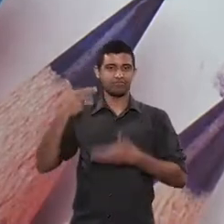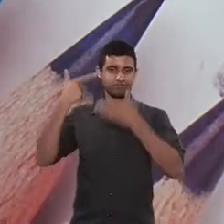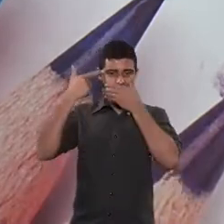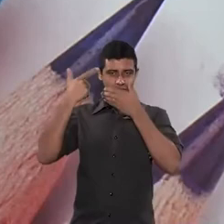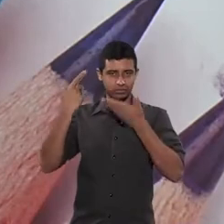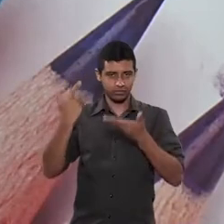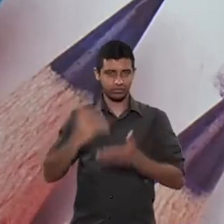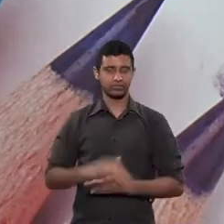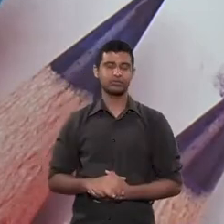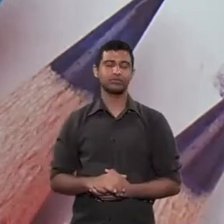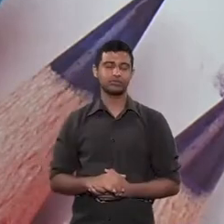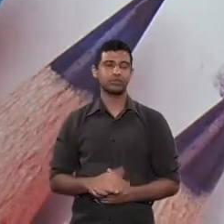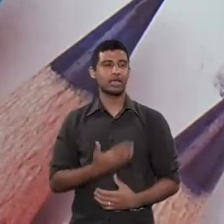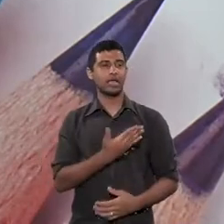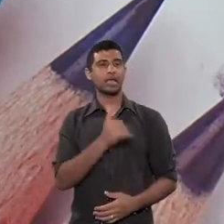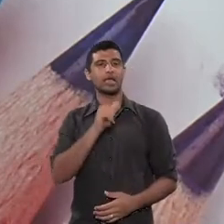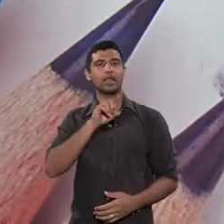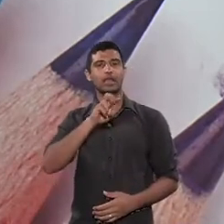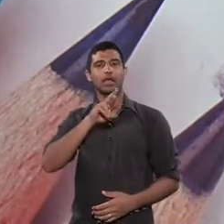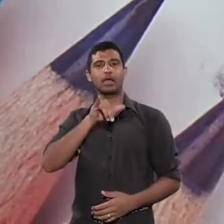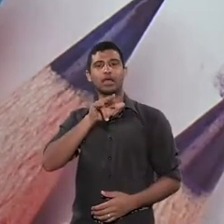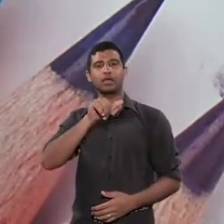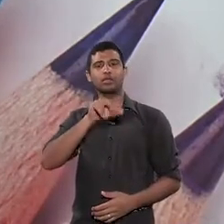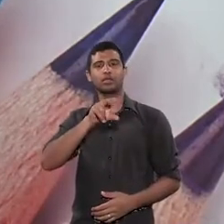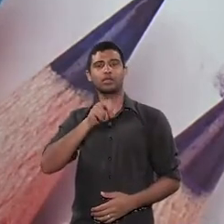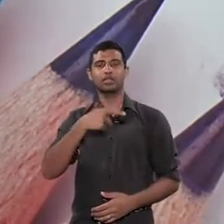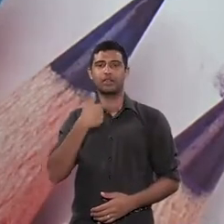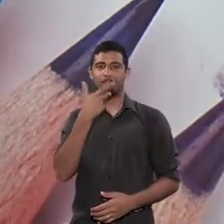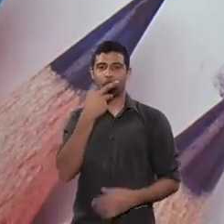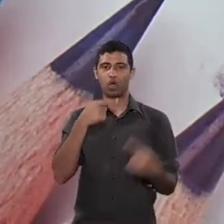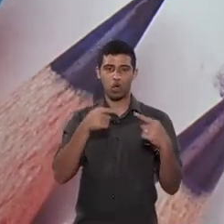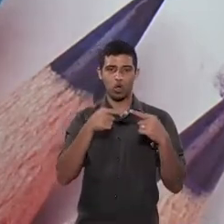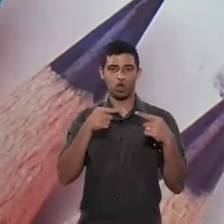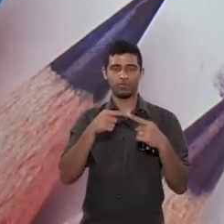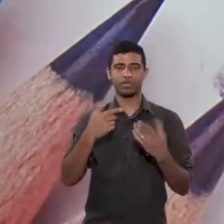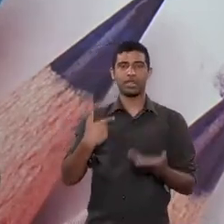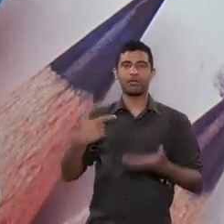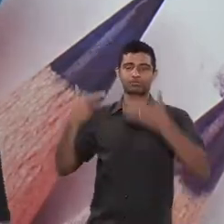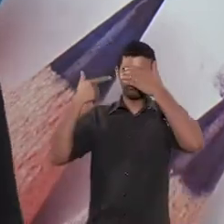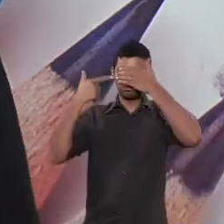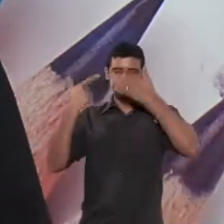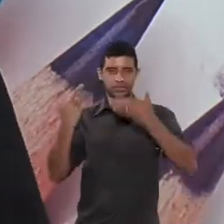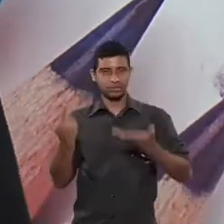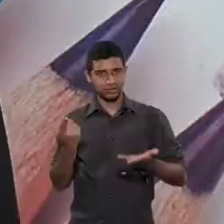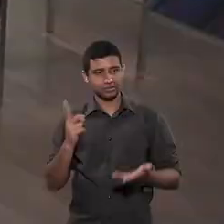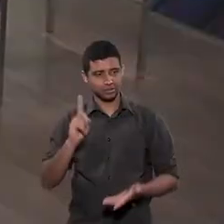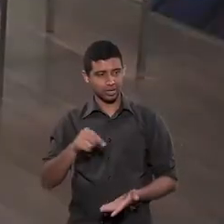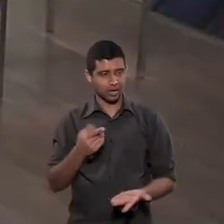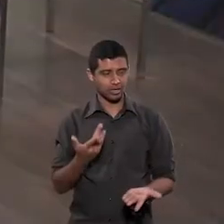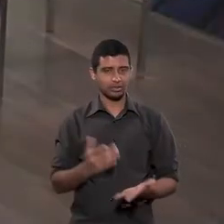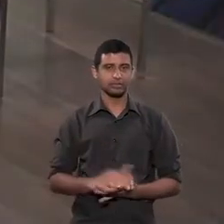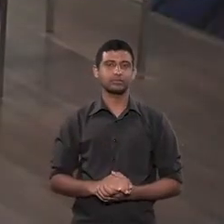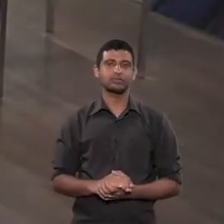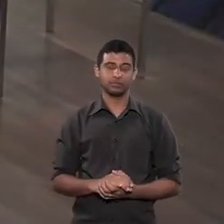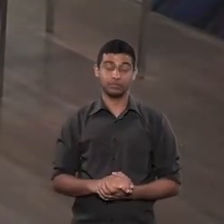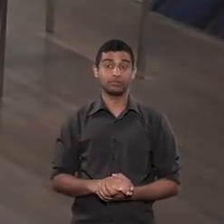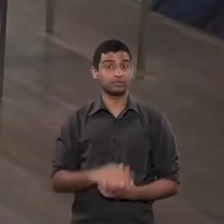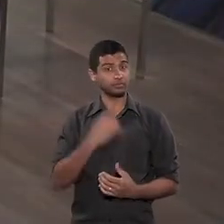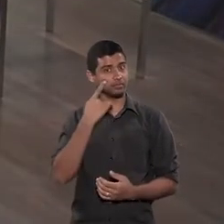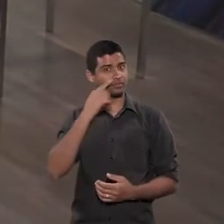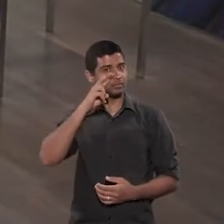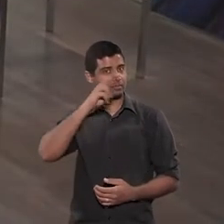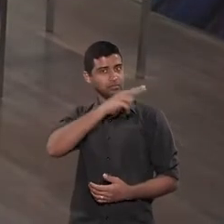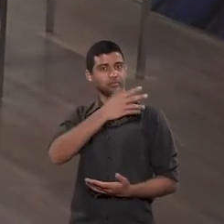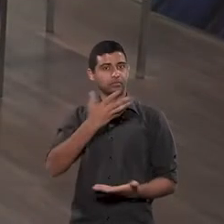Adriano estava falando disso, a alienação parental na Argentina, é chamada de sequestro, é isso, Adriano? Uma coisa bem